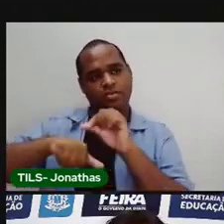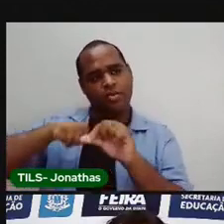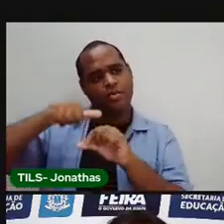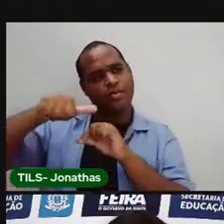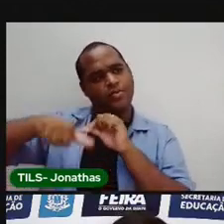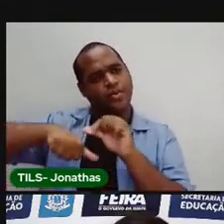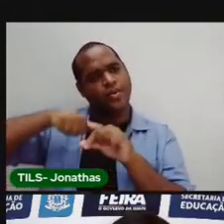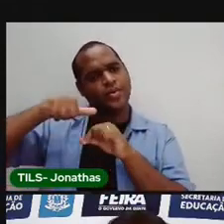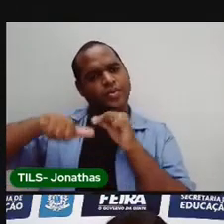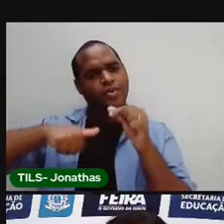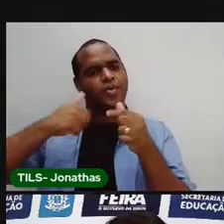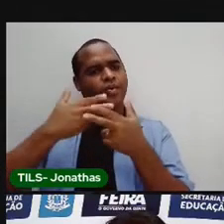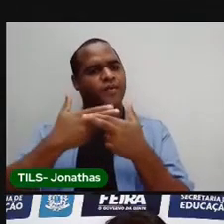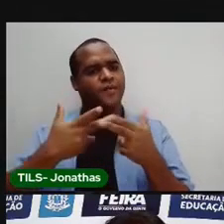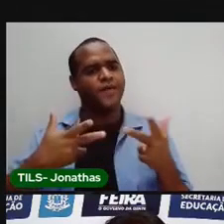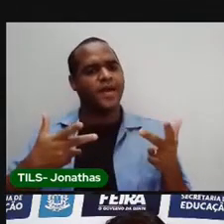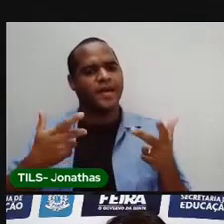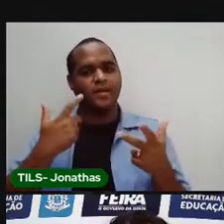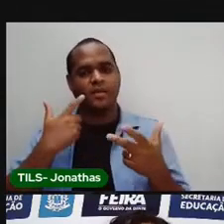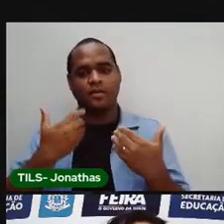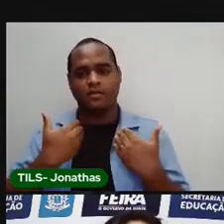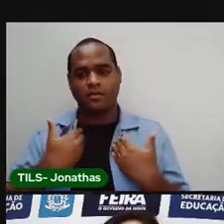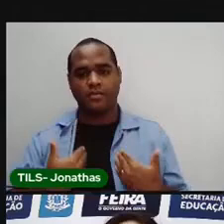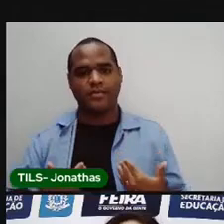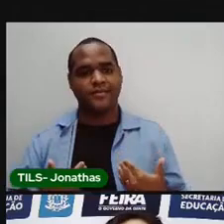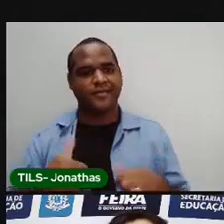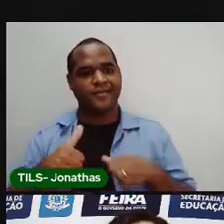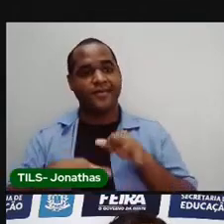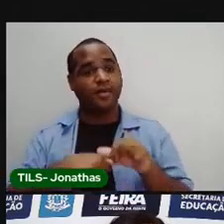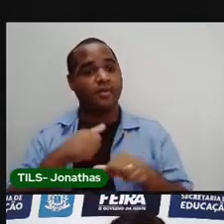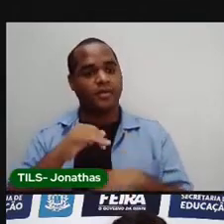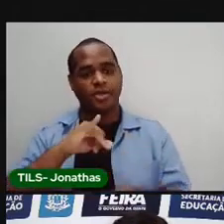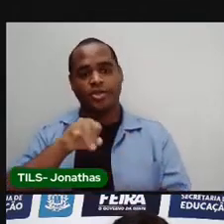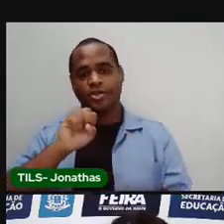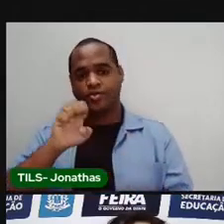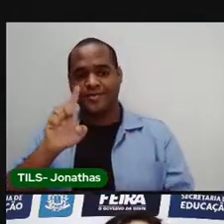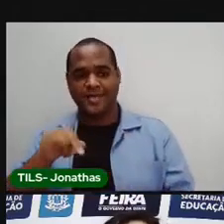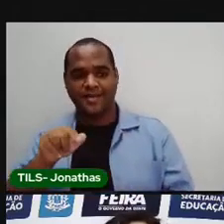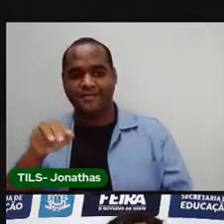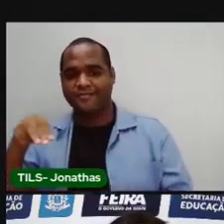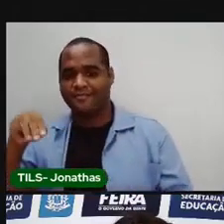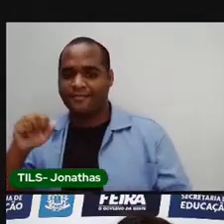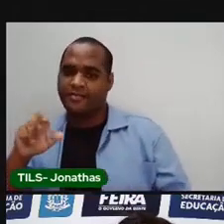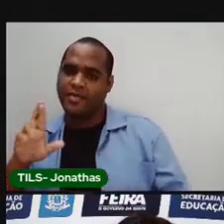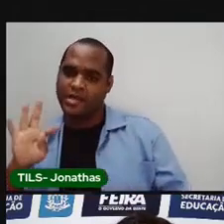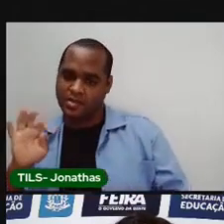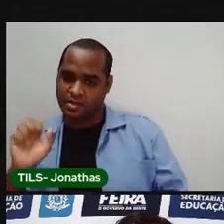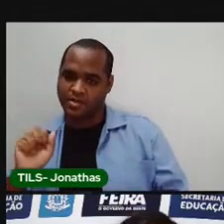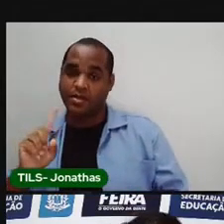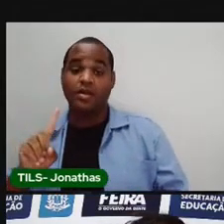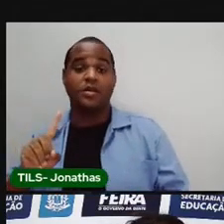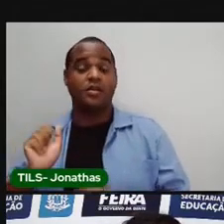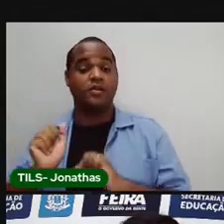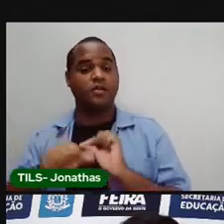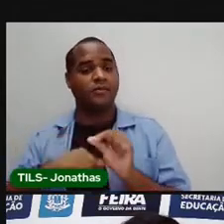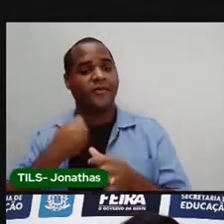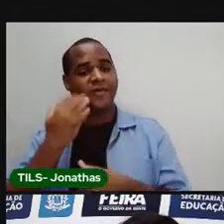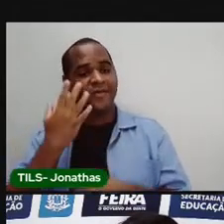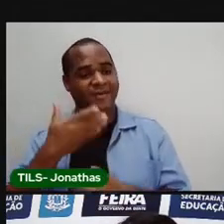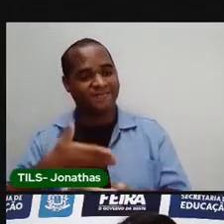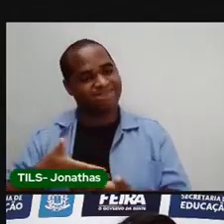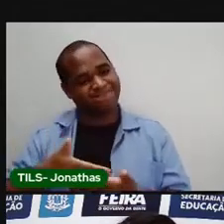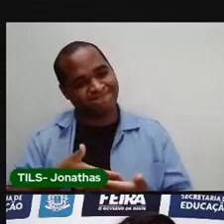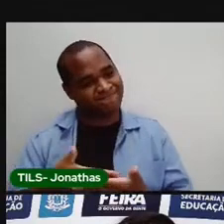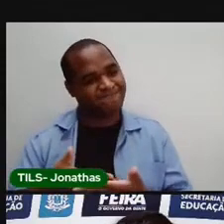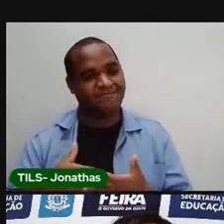mudança que o nosso corpo passou. Para José e Marta. Eles desde bebê até ficar